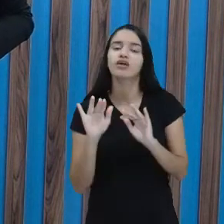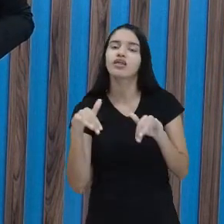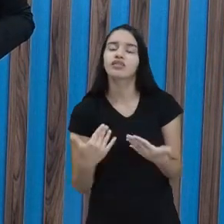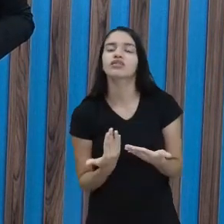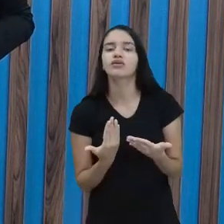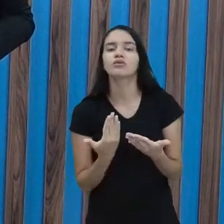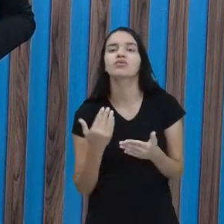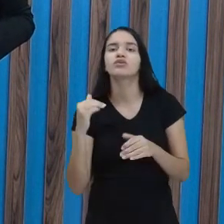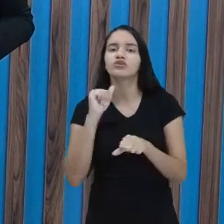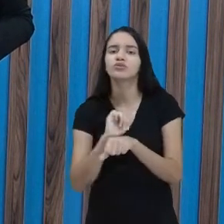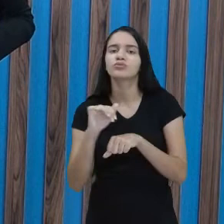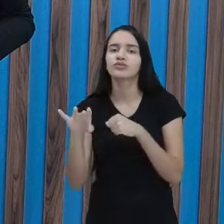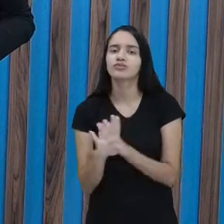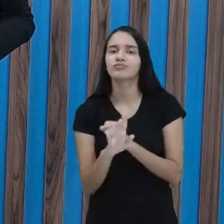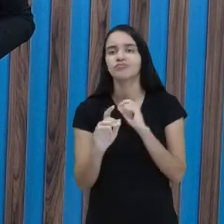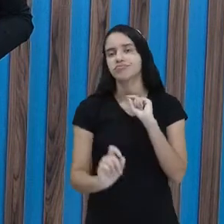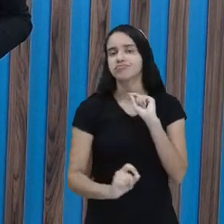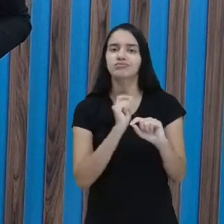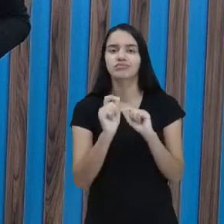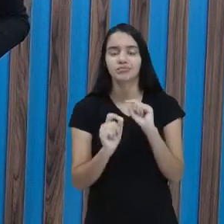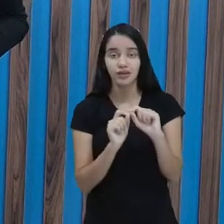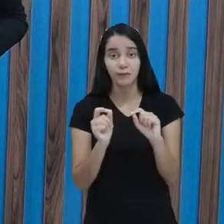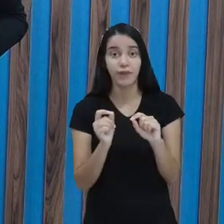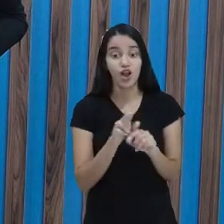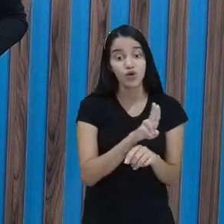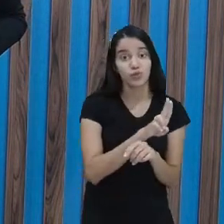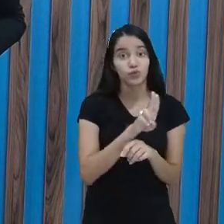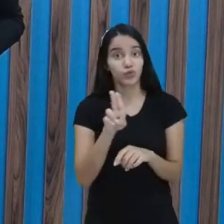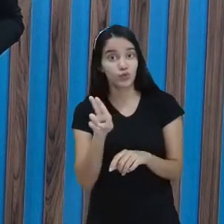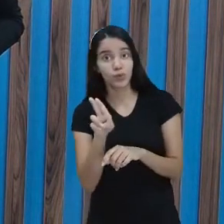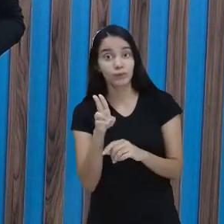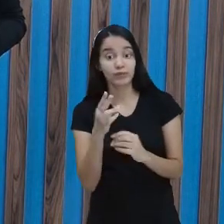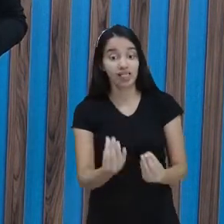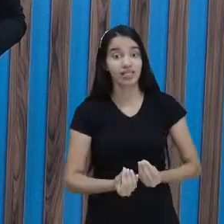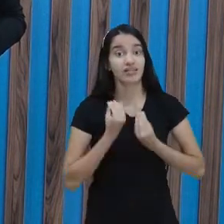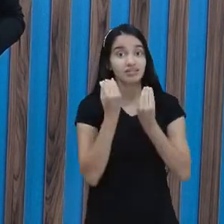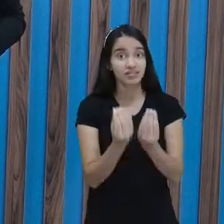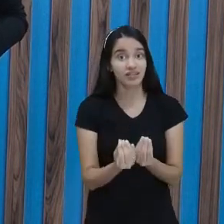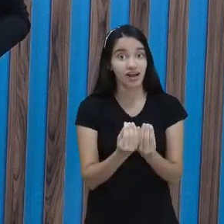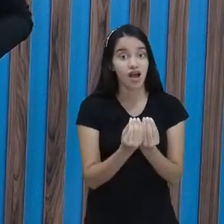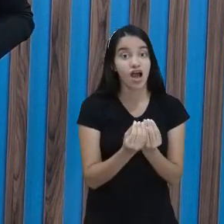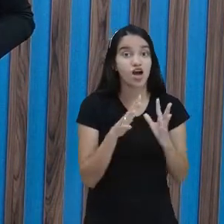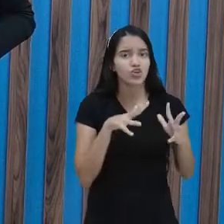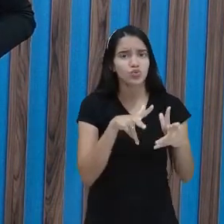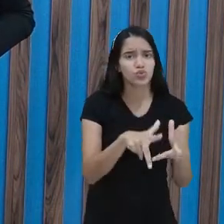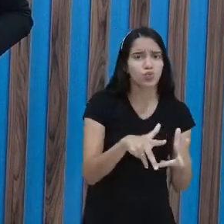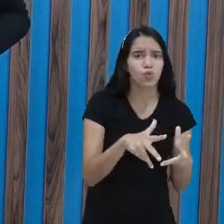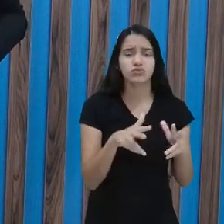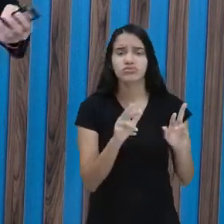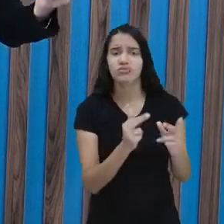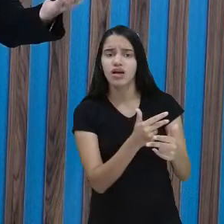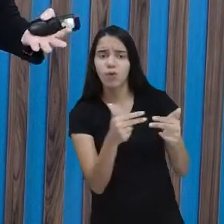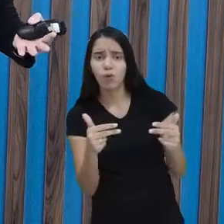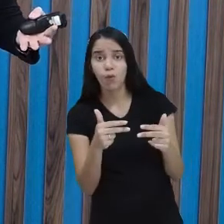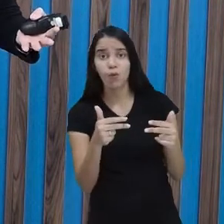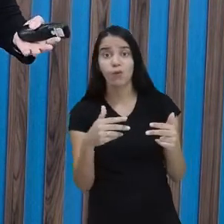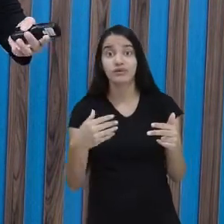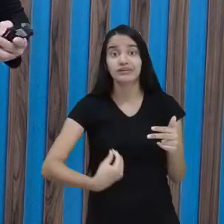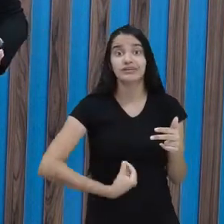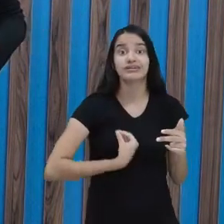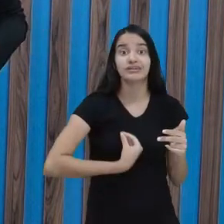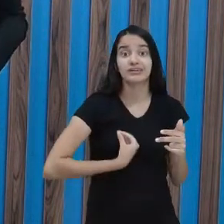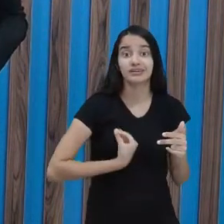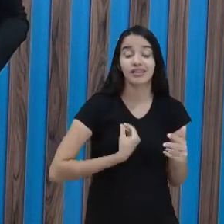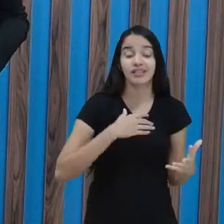Então, substantivo nada mais é do que o nome que se dá para todas as coisas que existem no mundo.